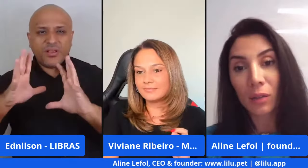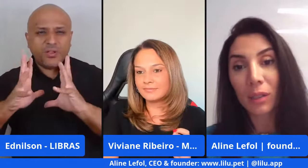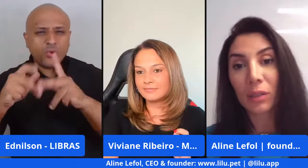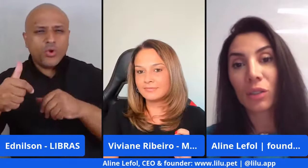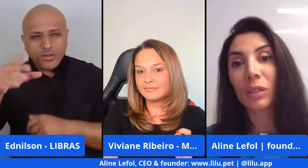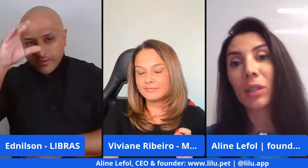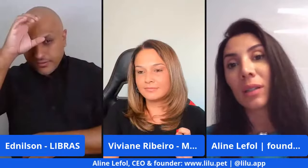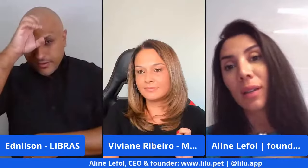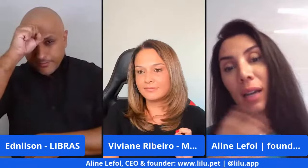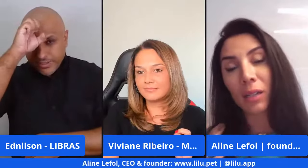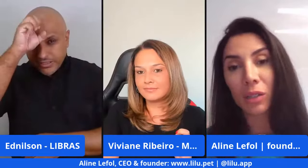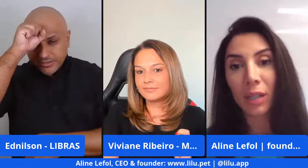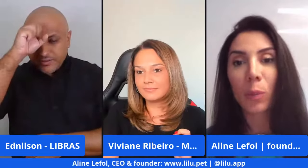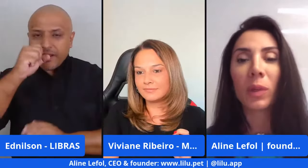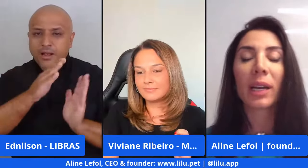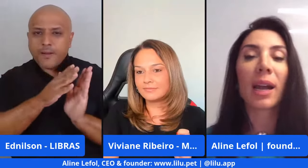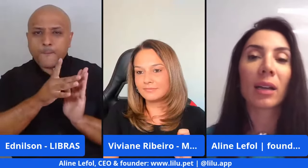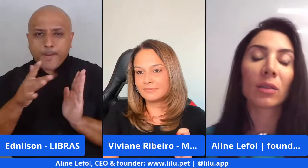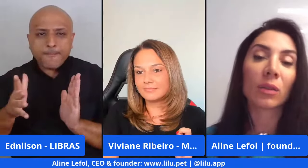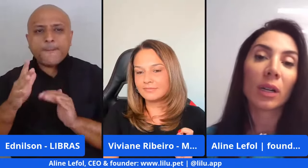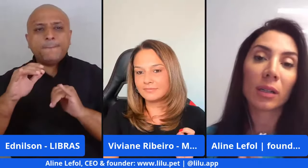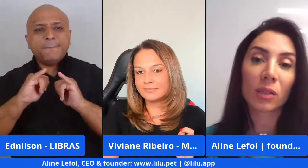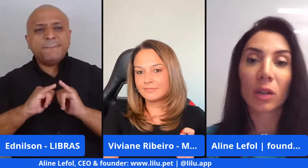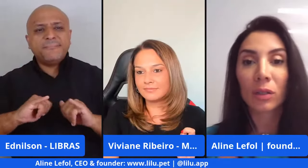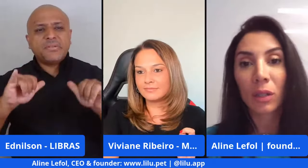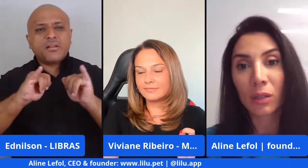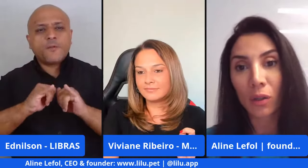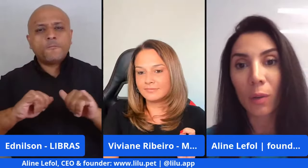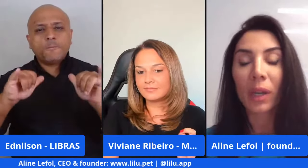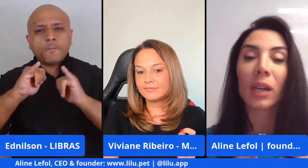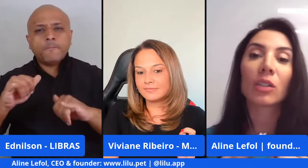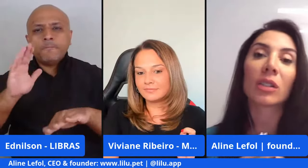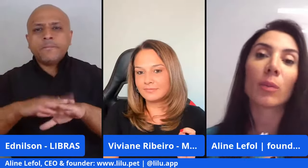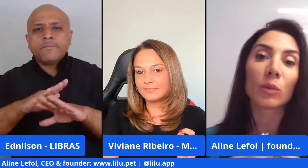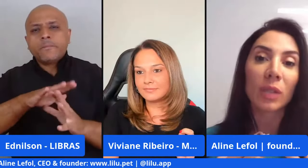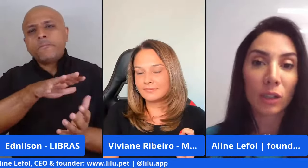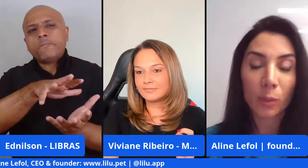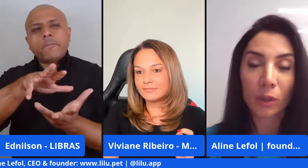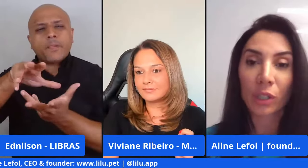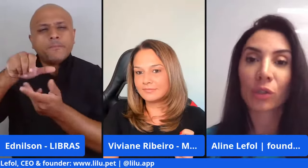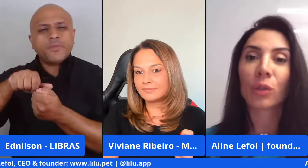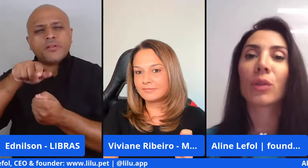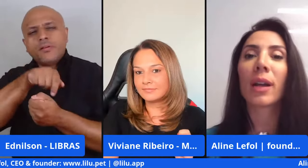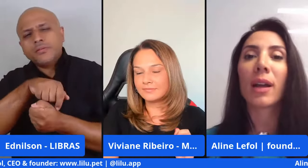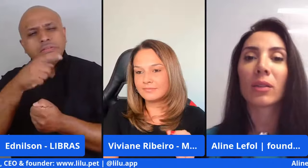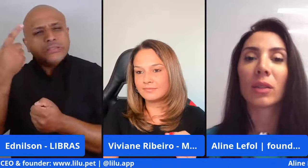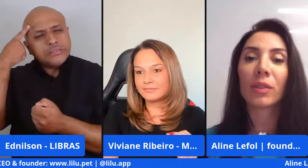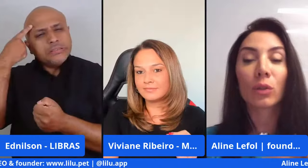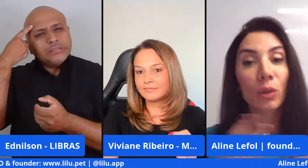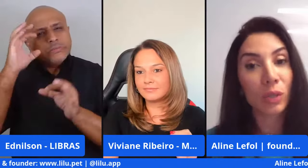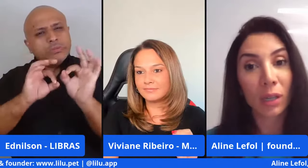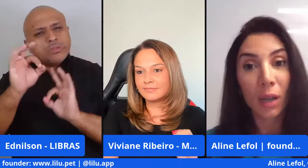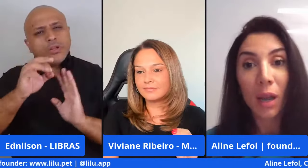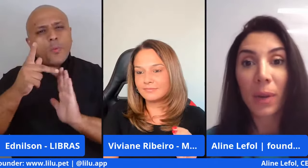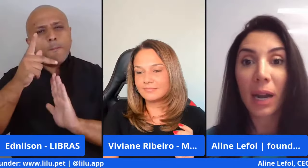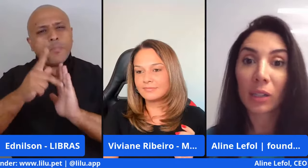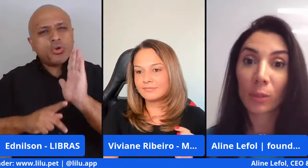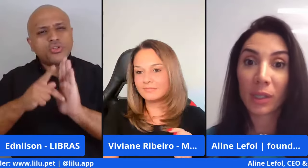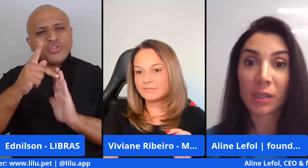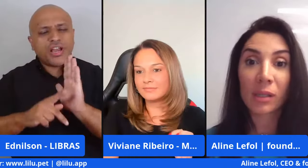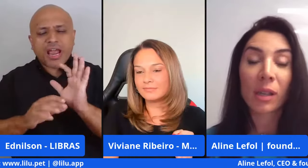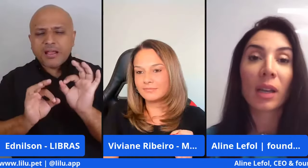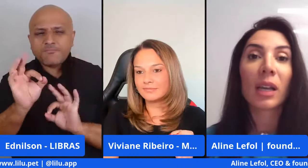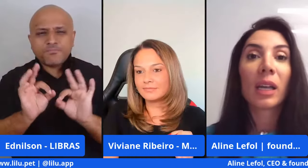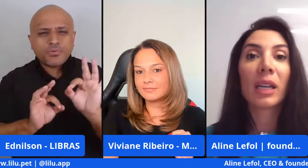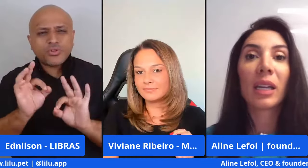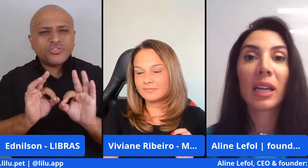aprendizado, né? De ter publicado nacional e internacionalmente, ter montado esse projeto de doutorado, enfim, eu trouxe para a